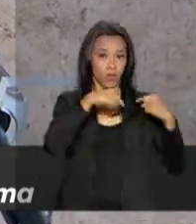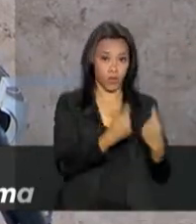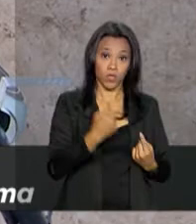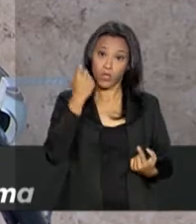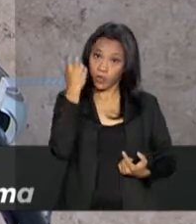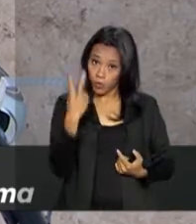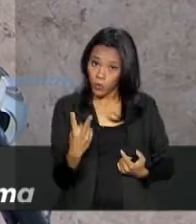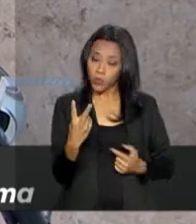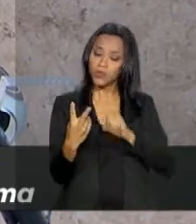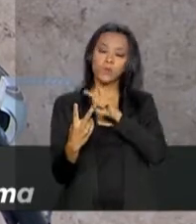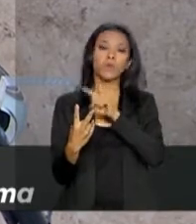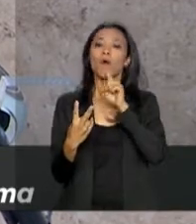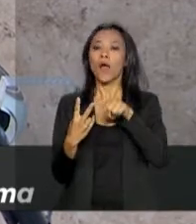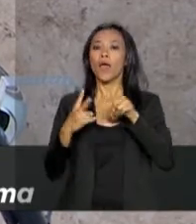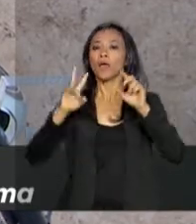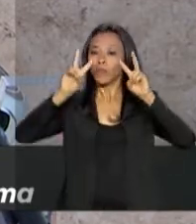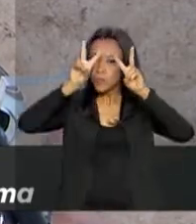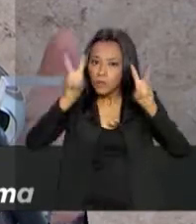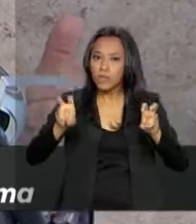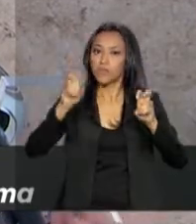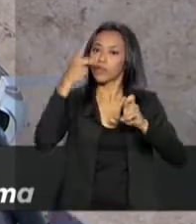elas voltadas a questões de Roraima.